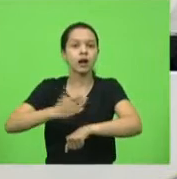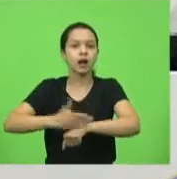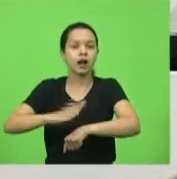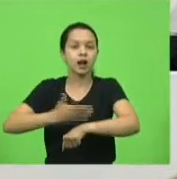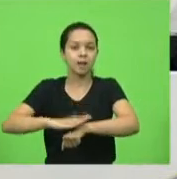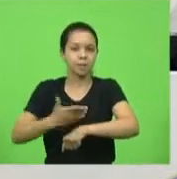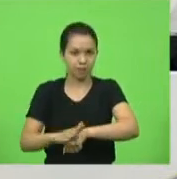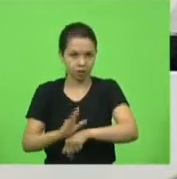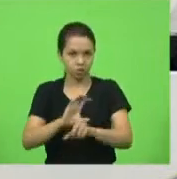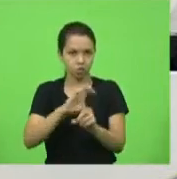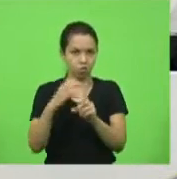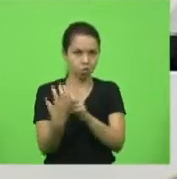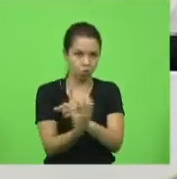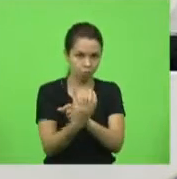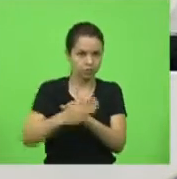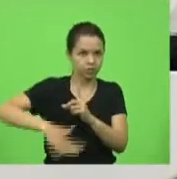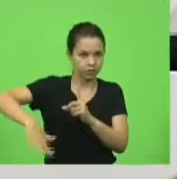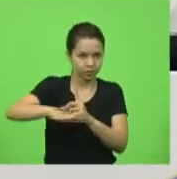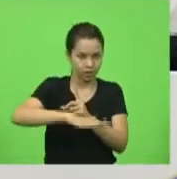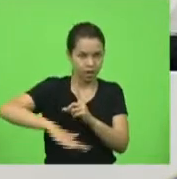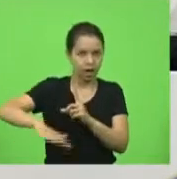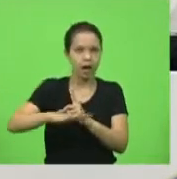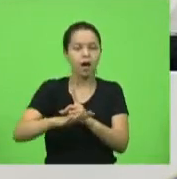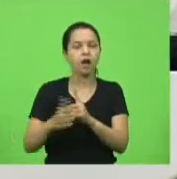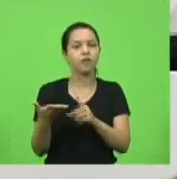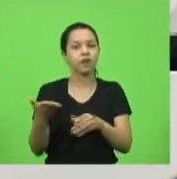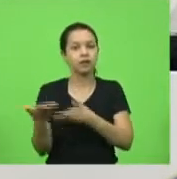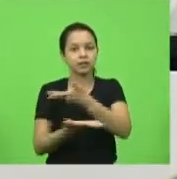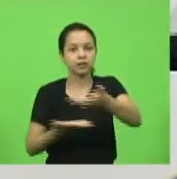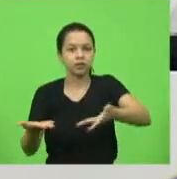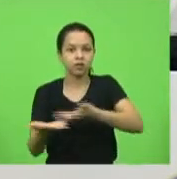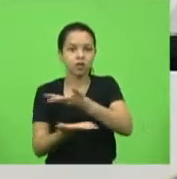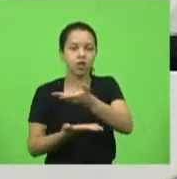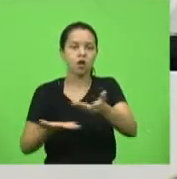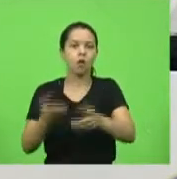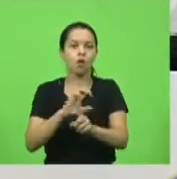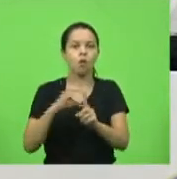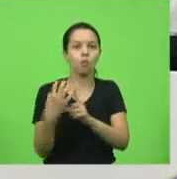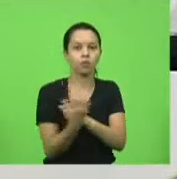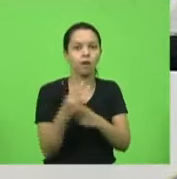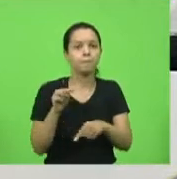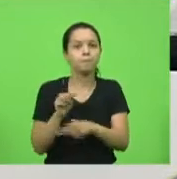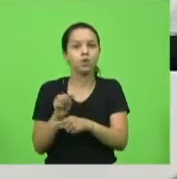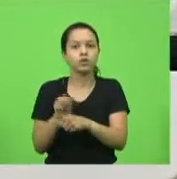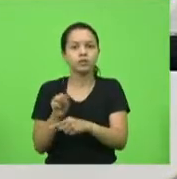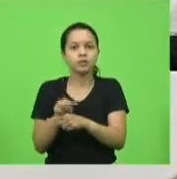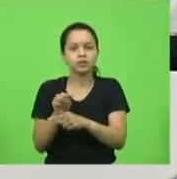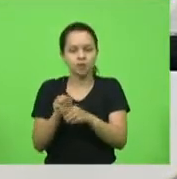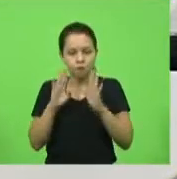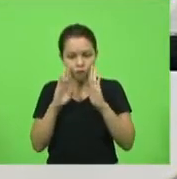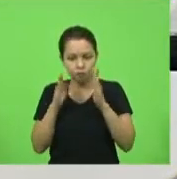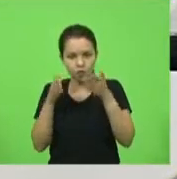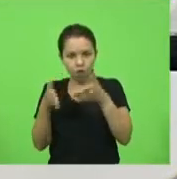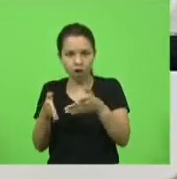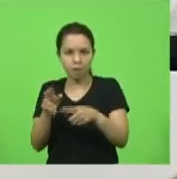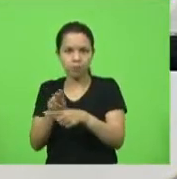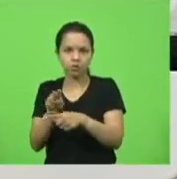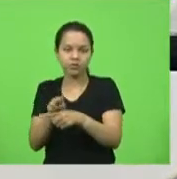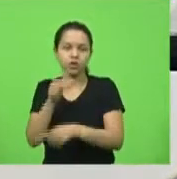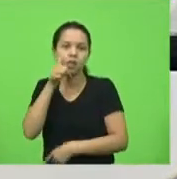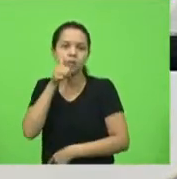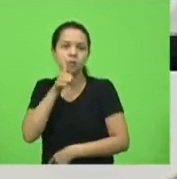treinamento comunitário, com interação com a comunidade, com a proteção, focado na proteção da mulher,